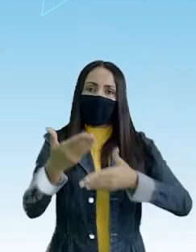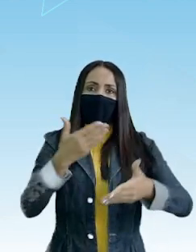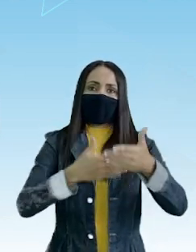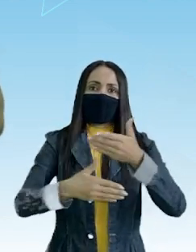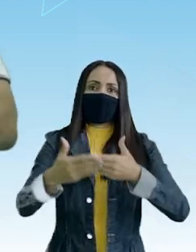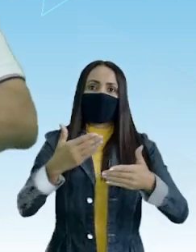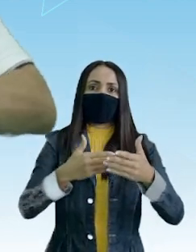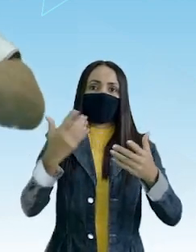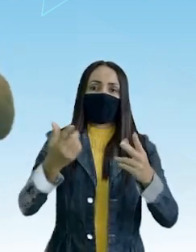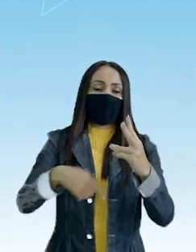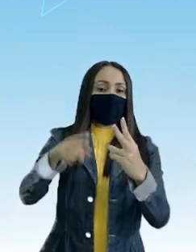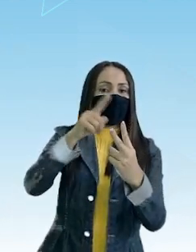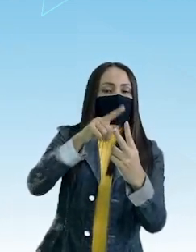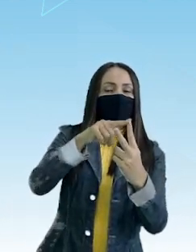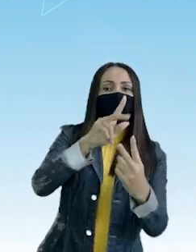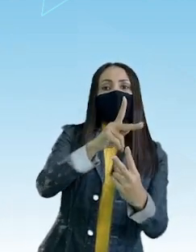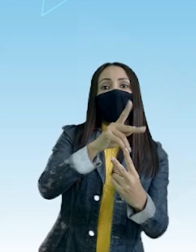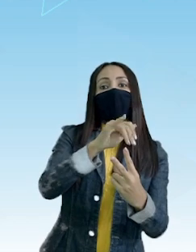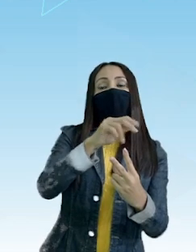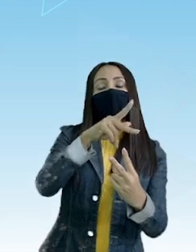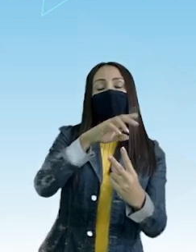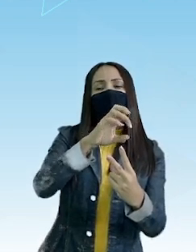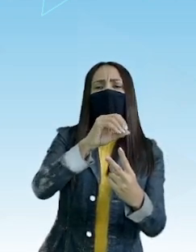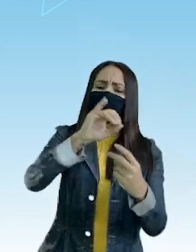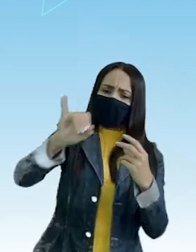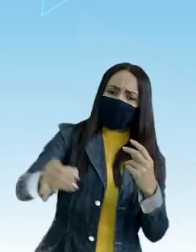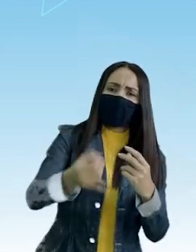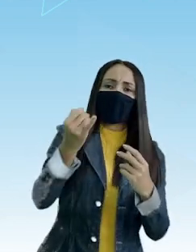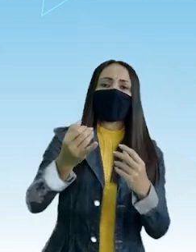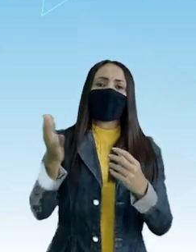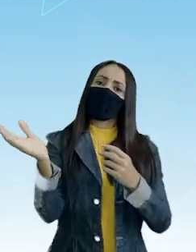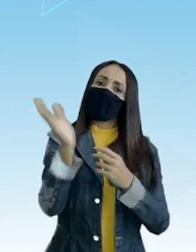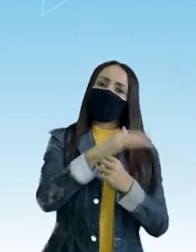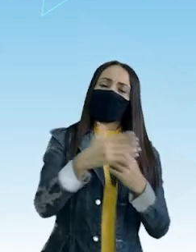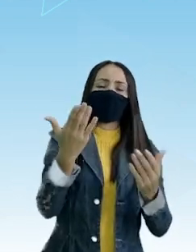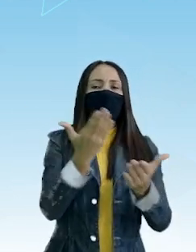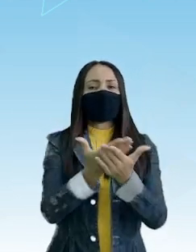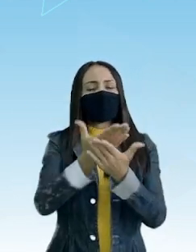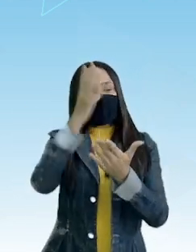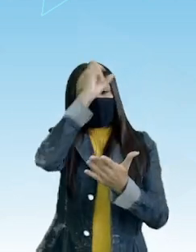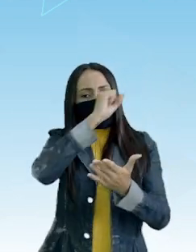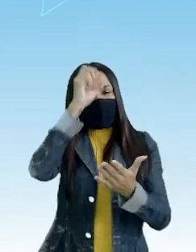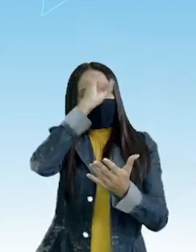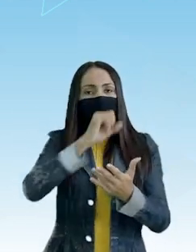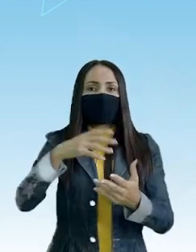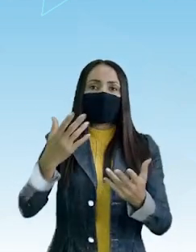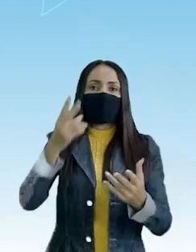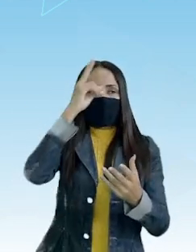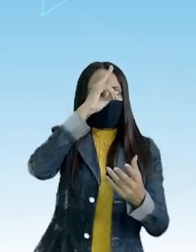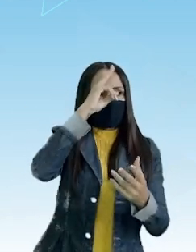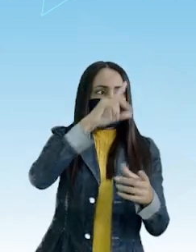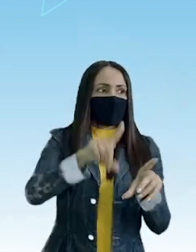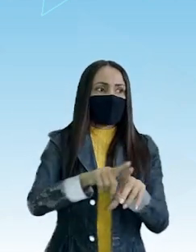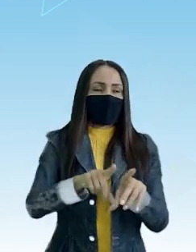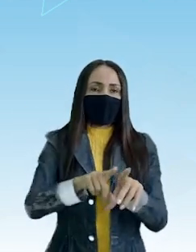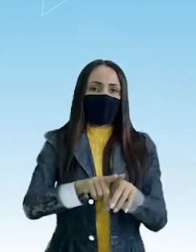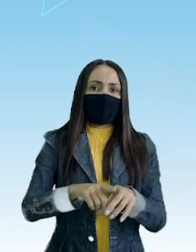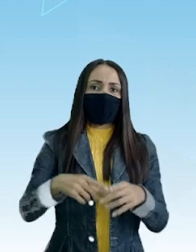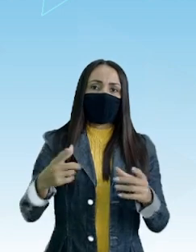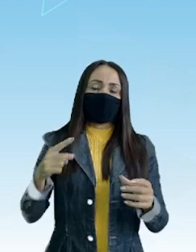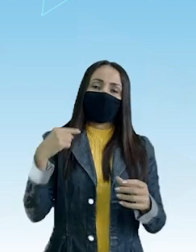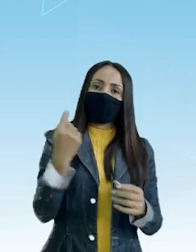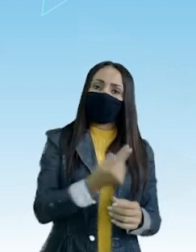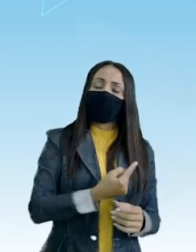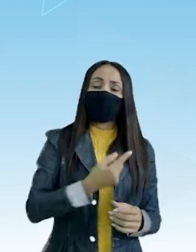hiperônimo Então aproveitem a aula de hoje E vamos debater E lembrar também Um ponto importante Que quando